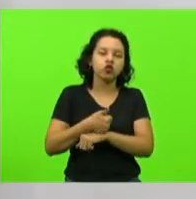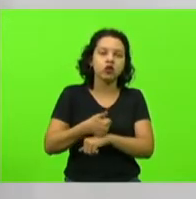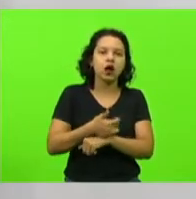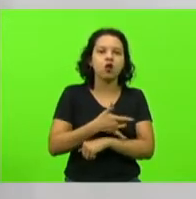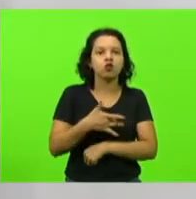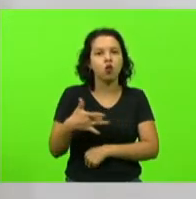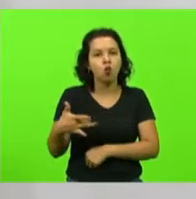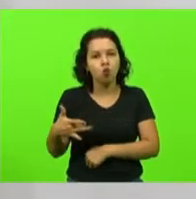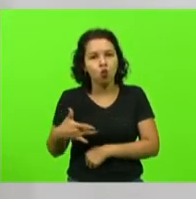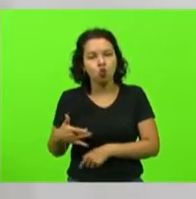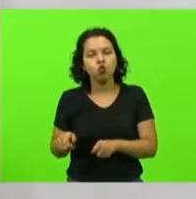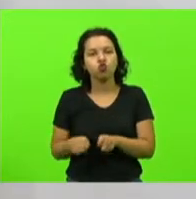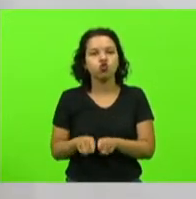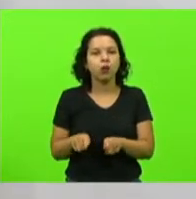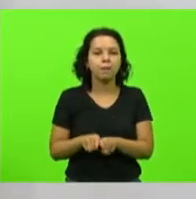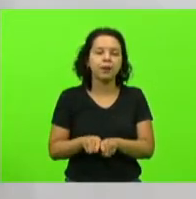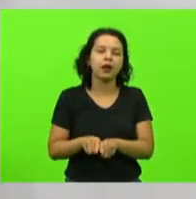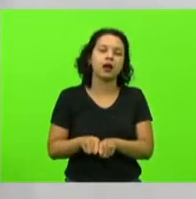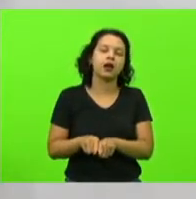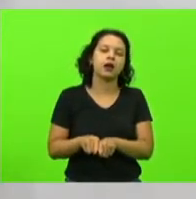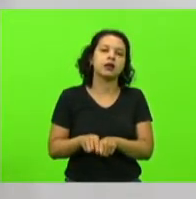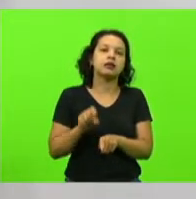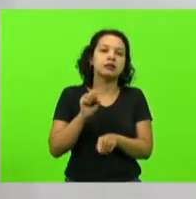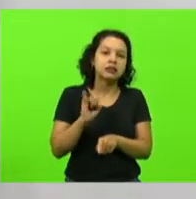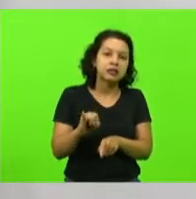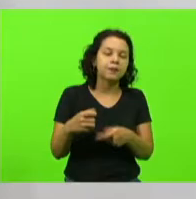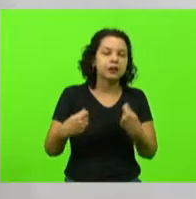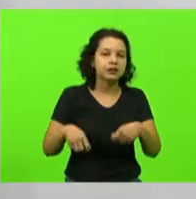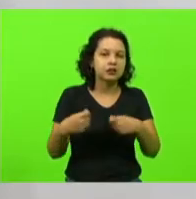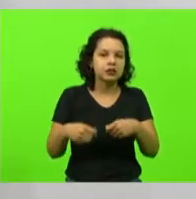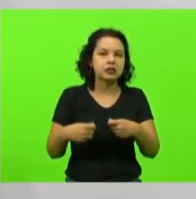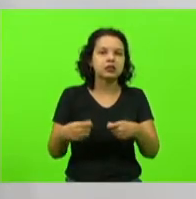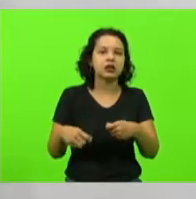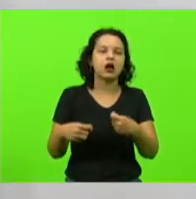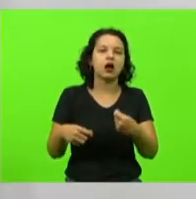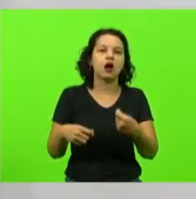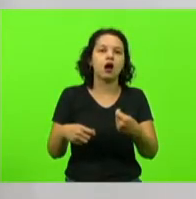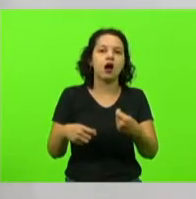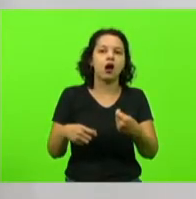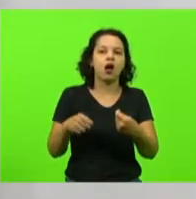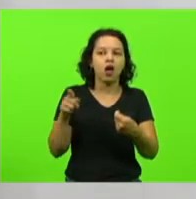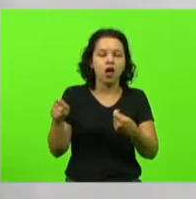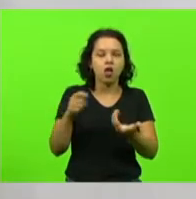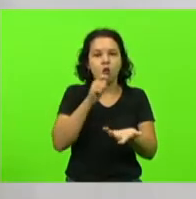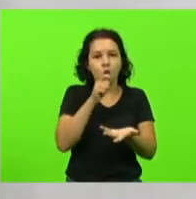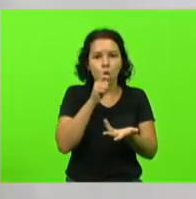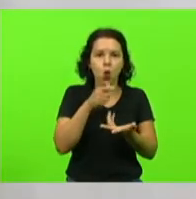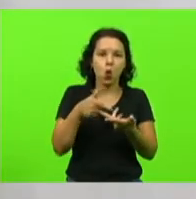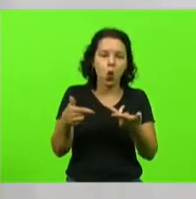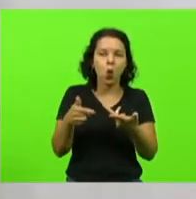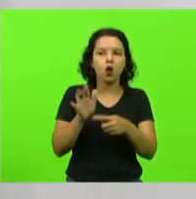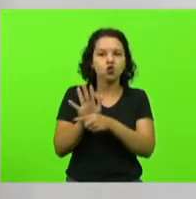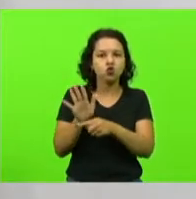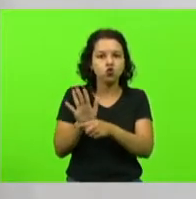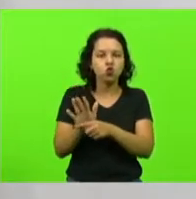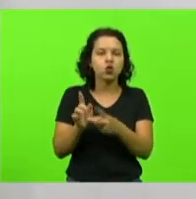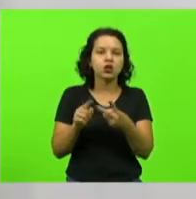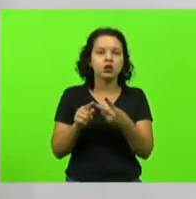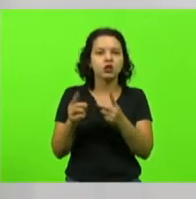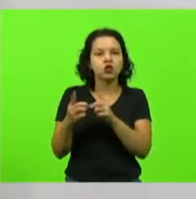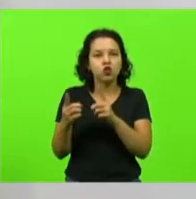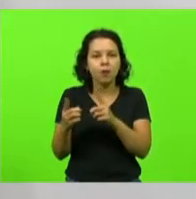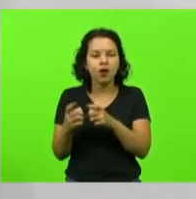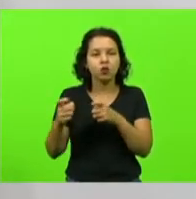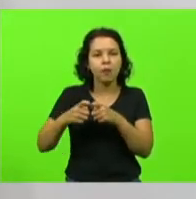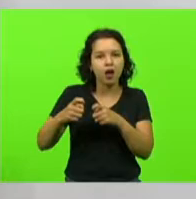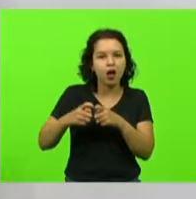encaminhamento, necessário, se necessário for, para dependentes químicos, atendimento médico, psicológico